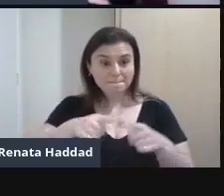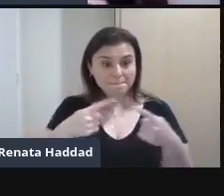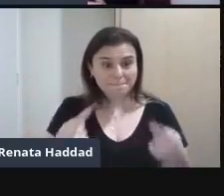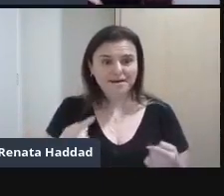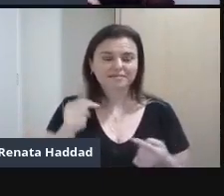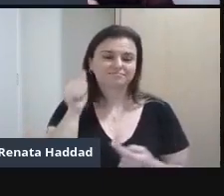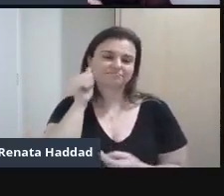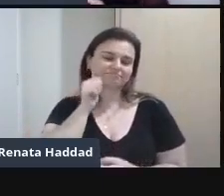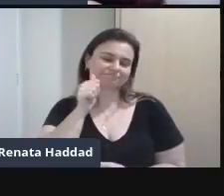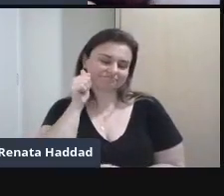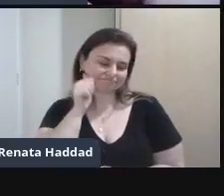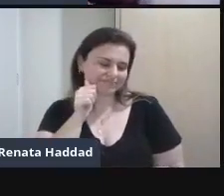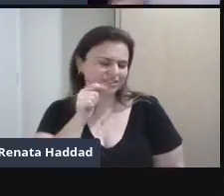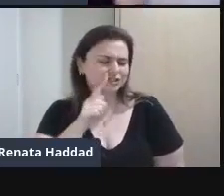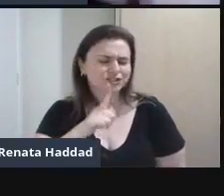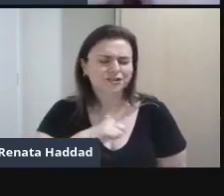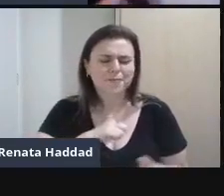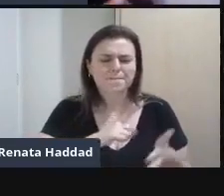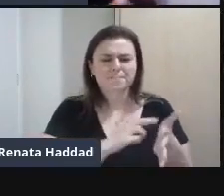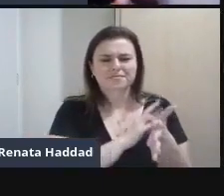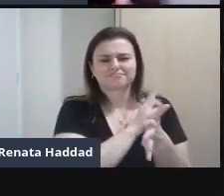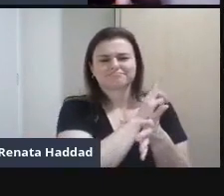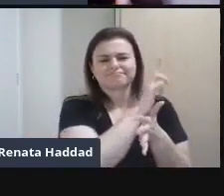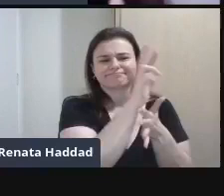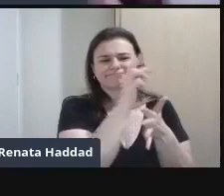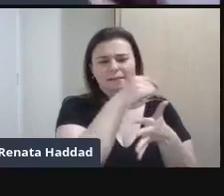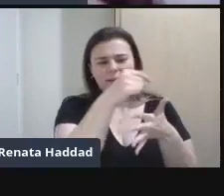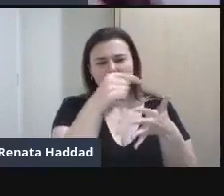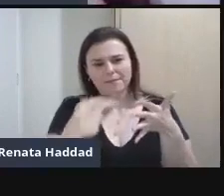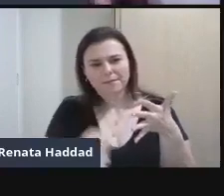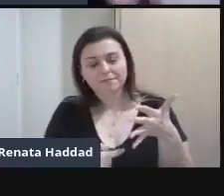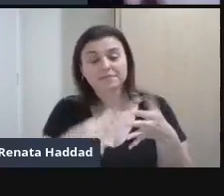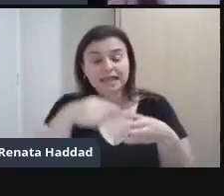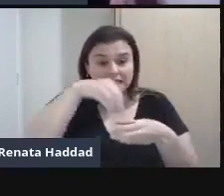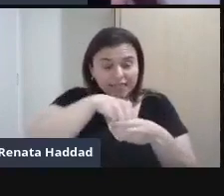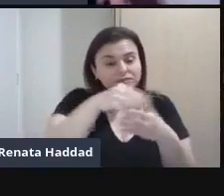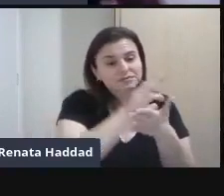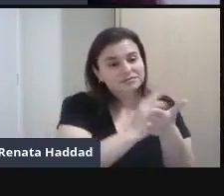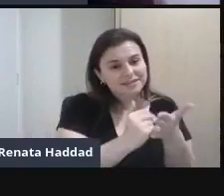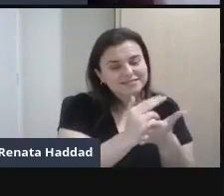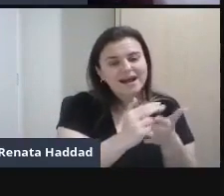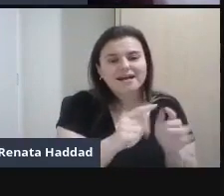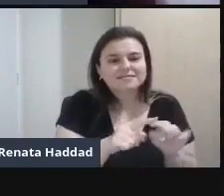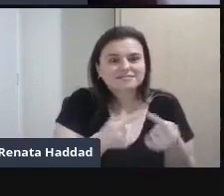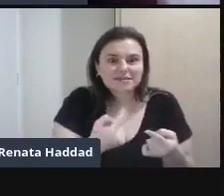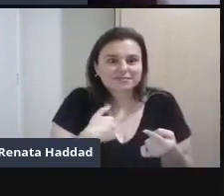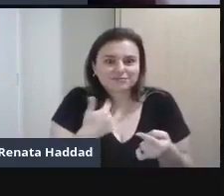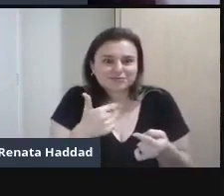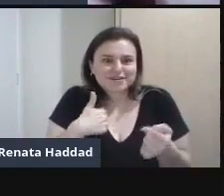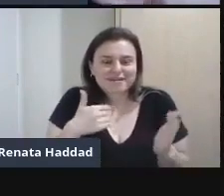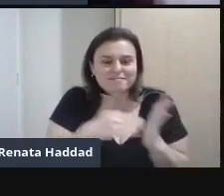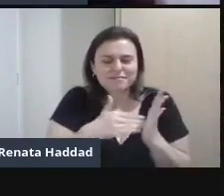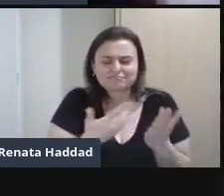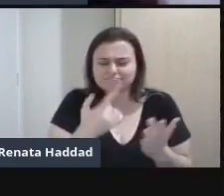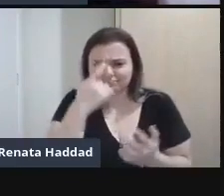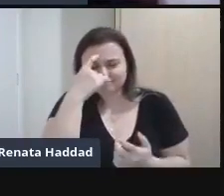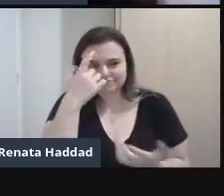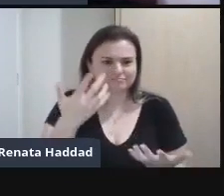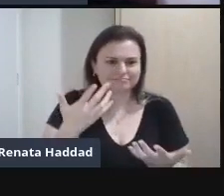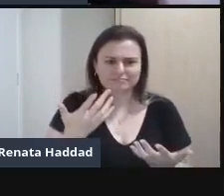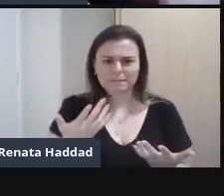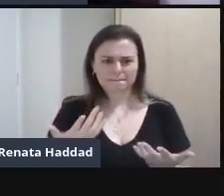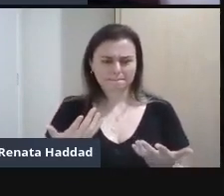várias Ocupações Dentro do campo Das artes Mas não se limitavam E aí a gente fica pensando Puxa Mas